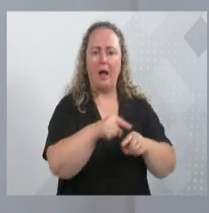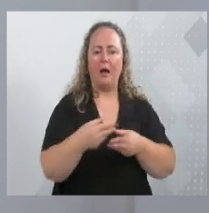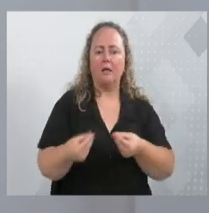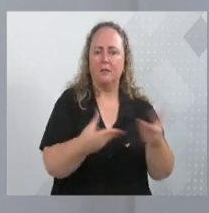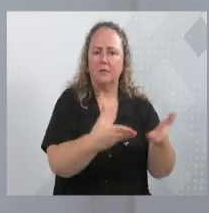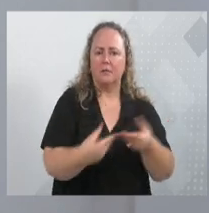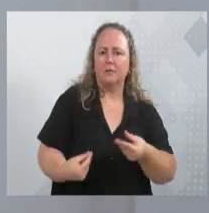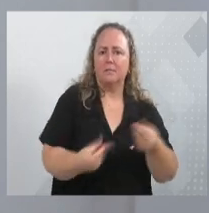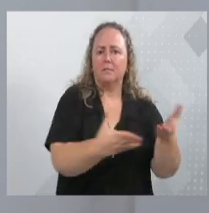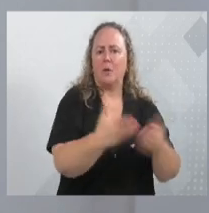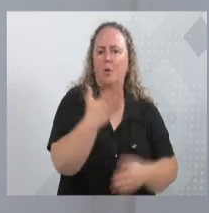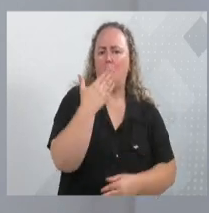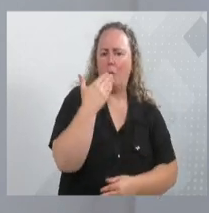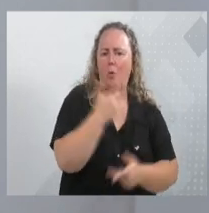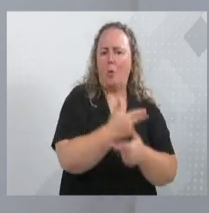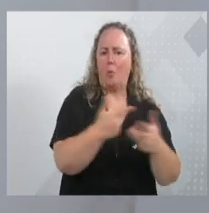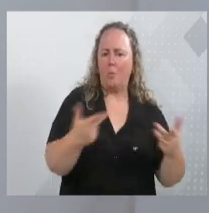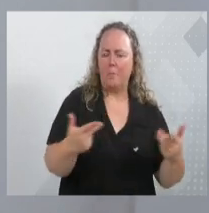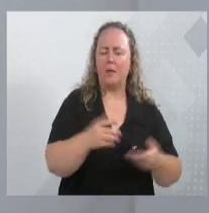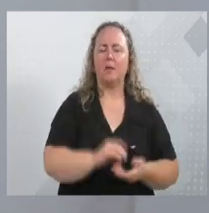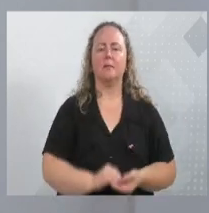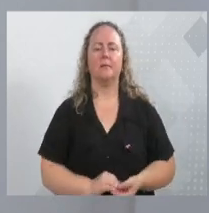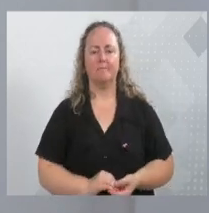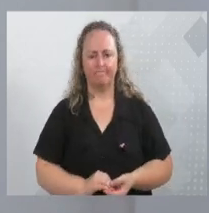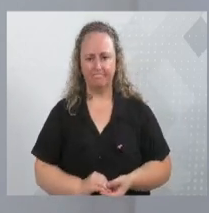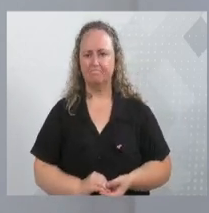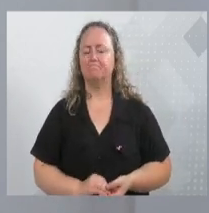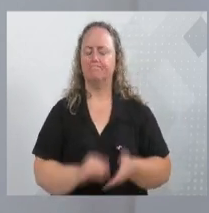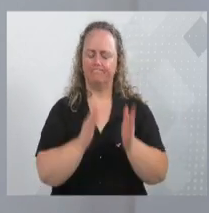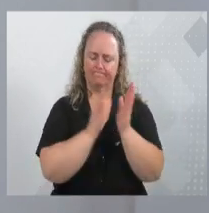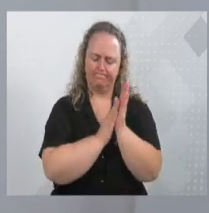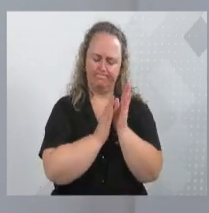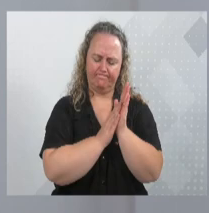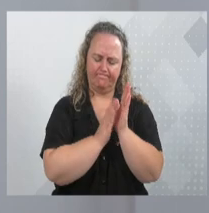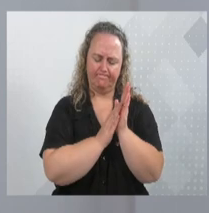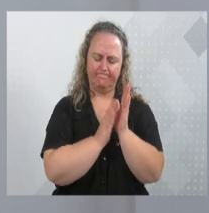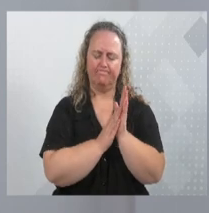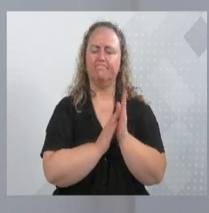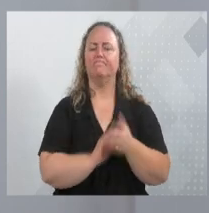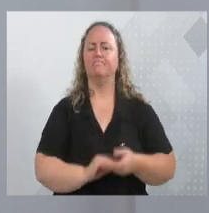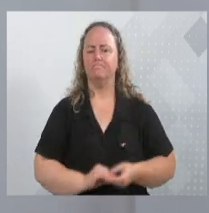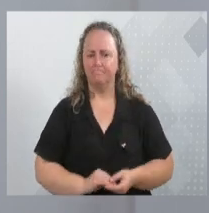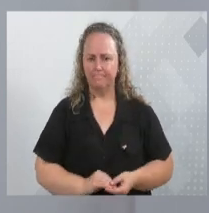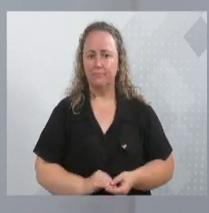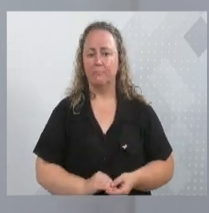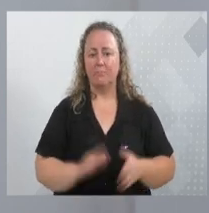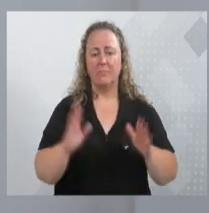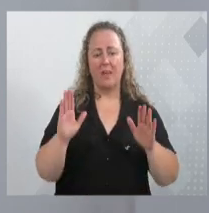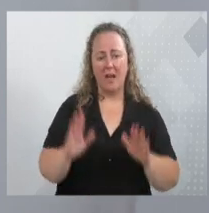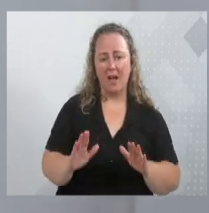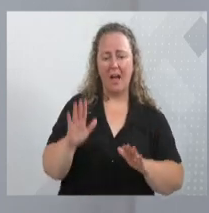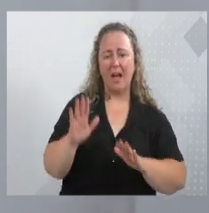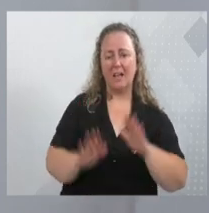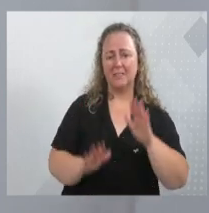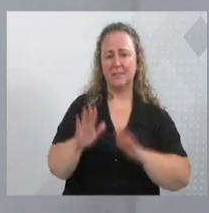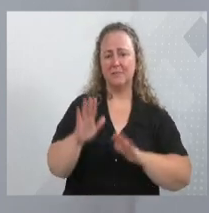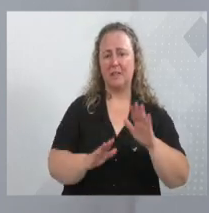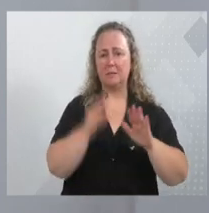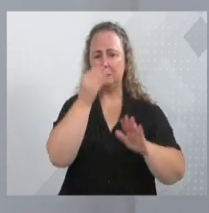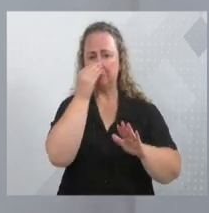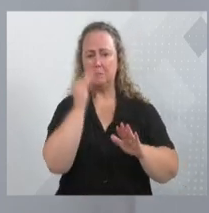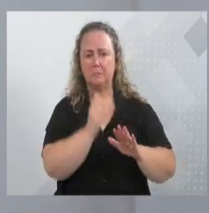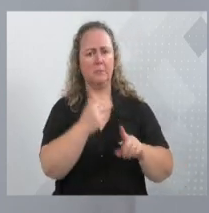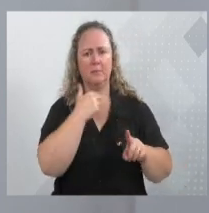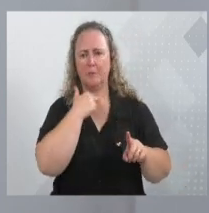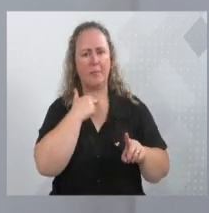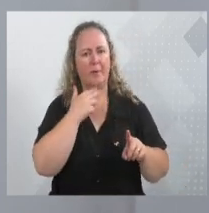várias pessoas levando doações, isso tem que ser reconhecido, mas isso muitas vezes acaba ficando por trás. Por isso que nós aqui,